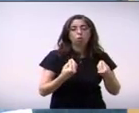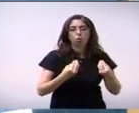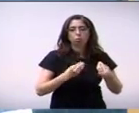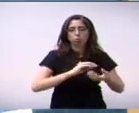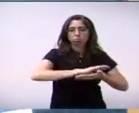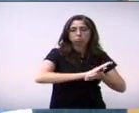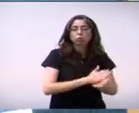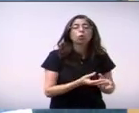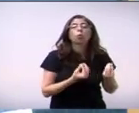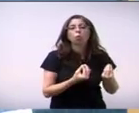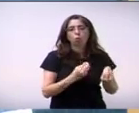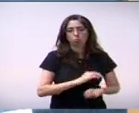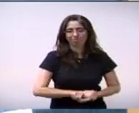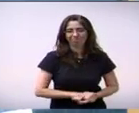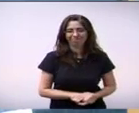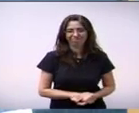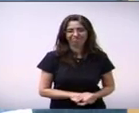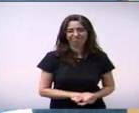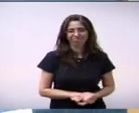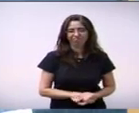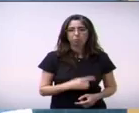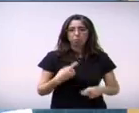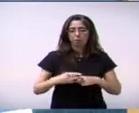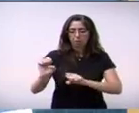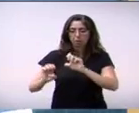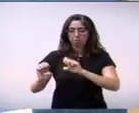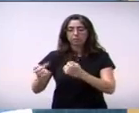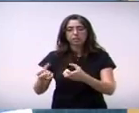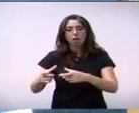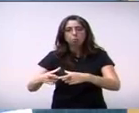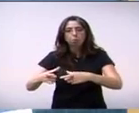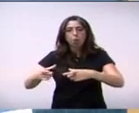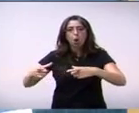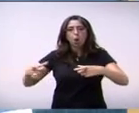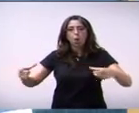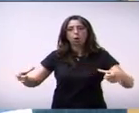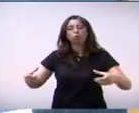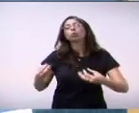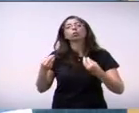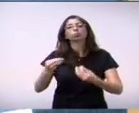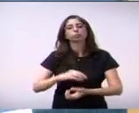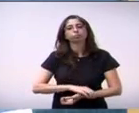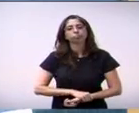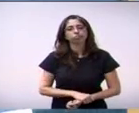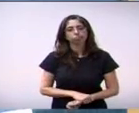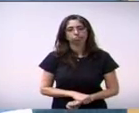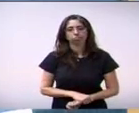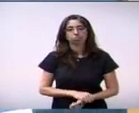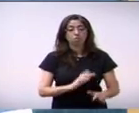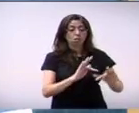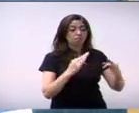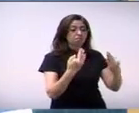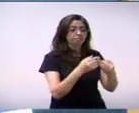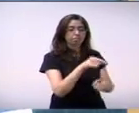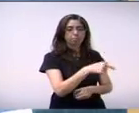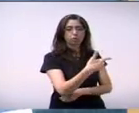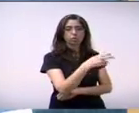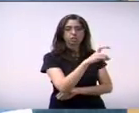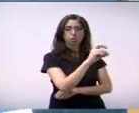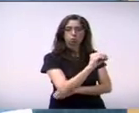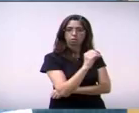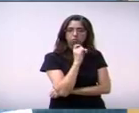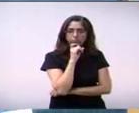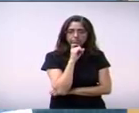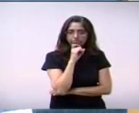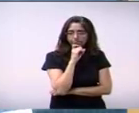Nós não podemos derrubar essas 250 casas. O que nós vamos fazer com essas 250 famílias? E, como bem